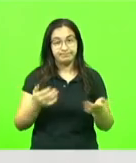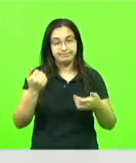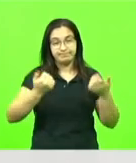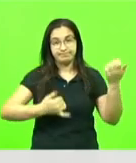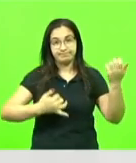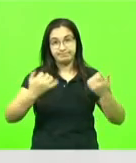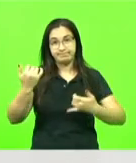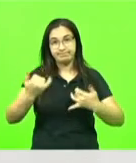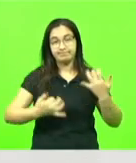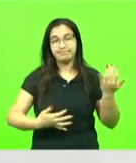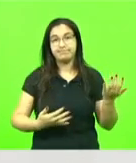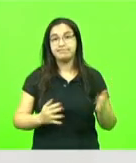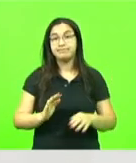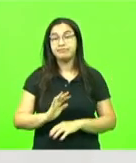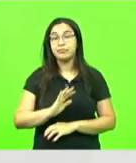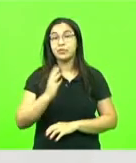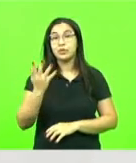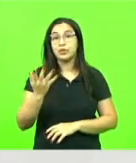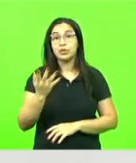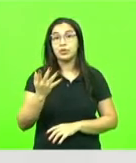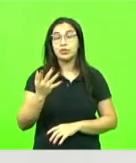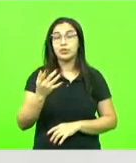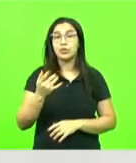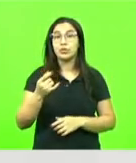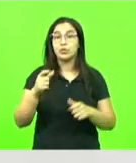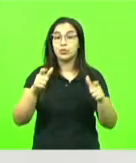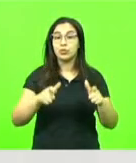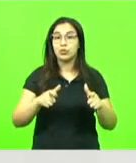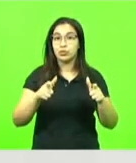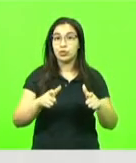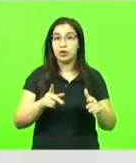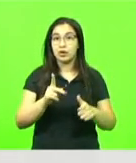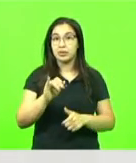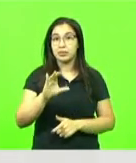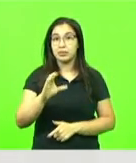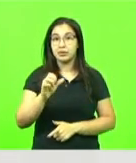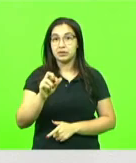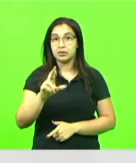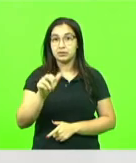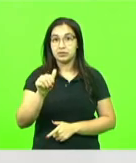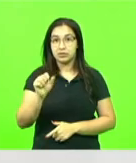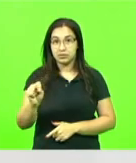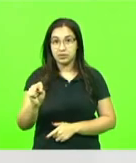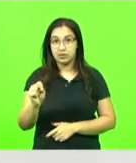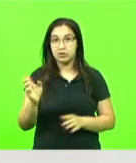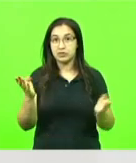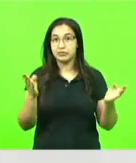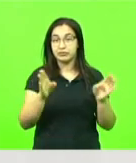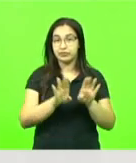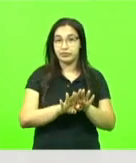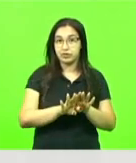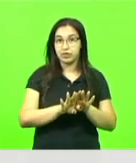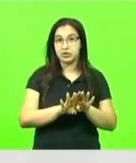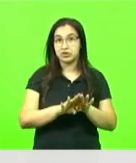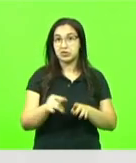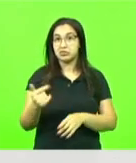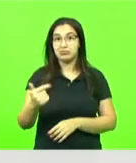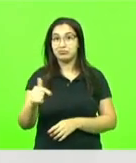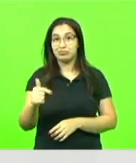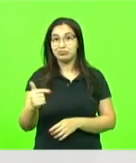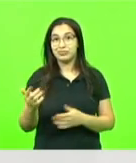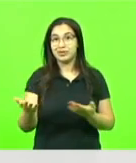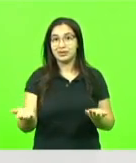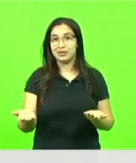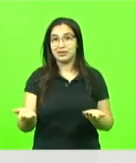Havia um posto policial no bairro Itacolomi, na cidade de Pissarras, foi fechado, ou seja, não existe espaço vago, você